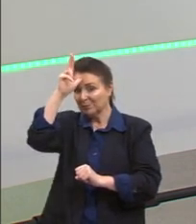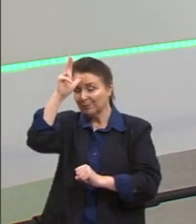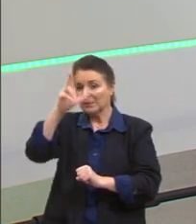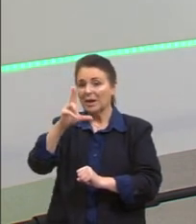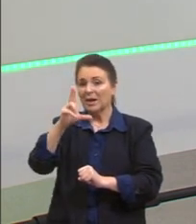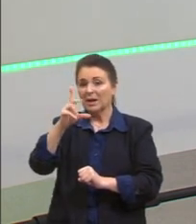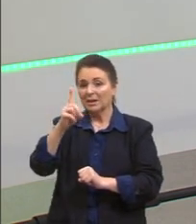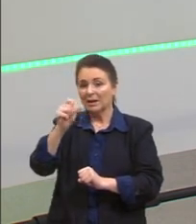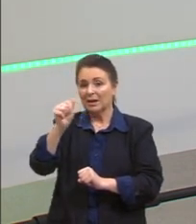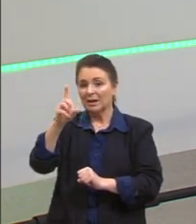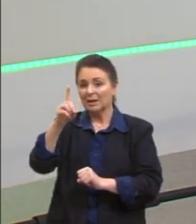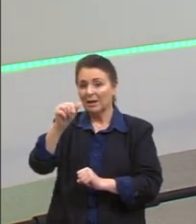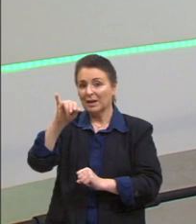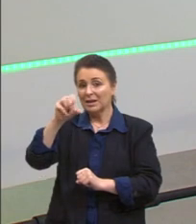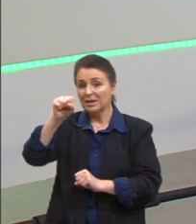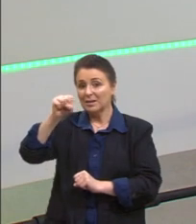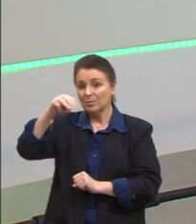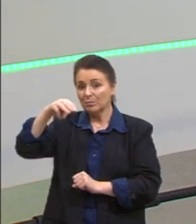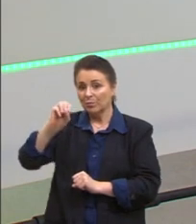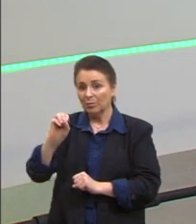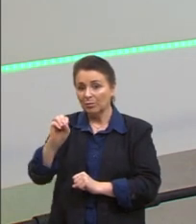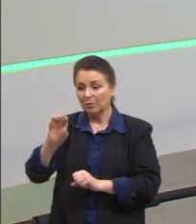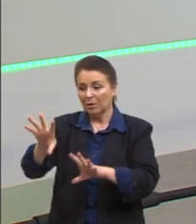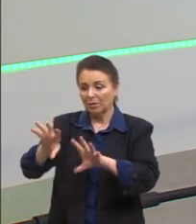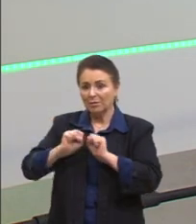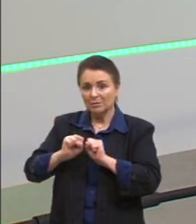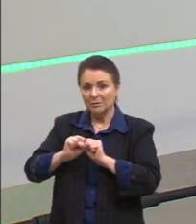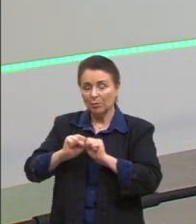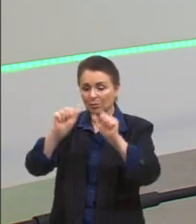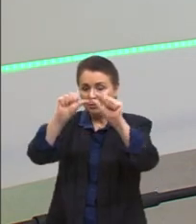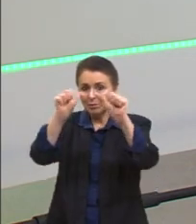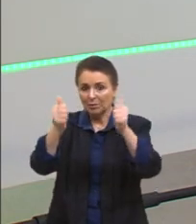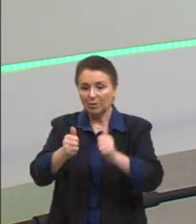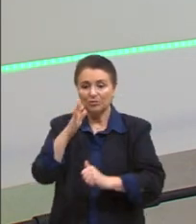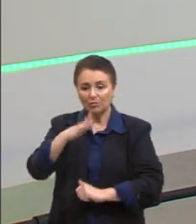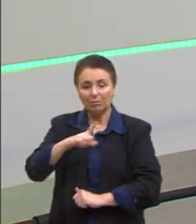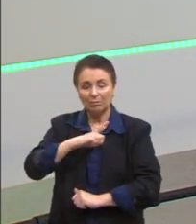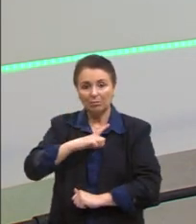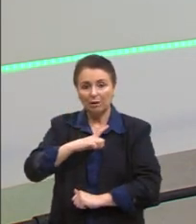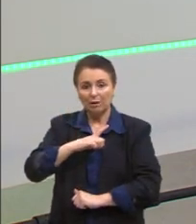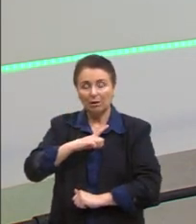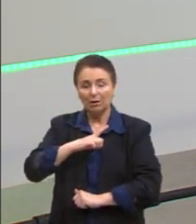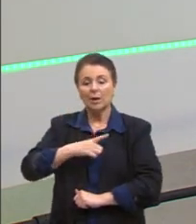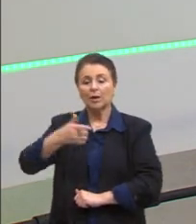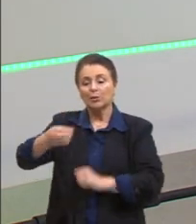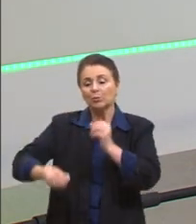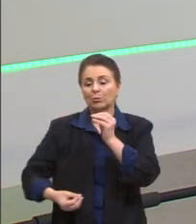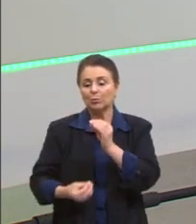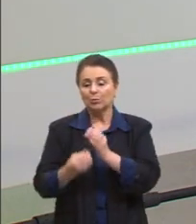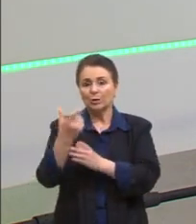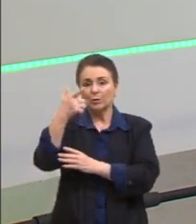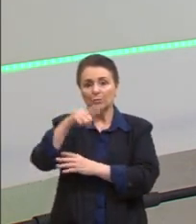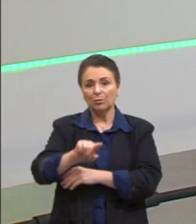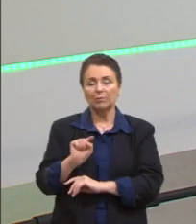nós também enxergamos aqui na apropriação de uma imagem que já existe, ressignificando ela.